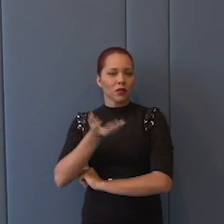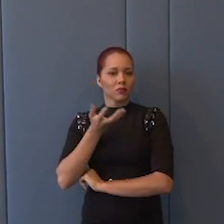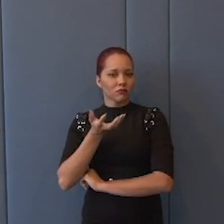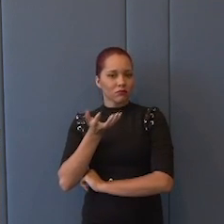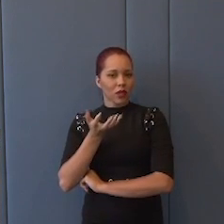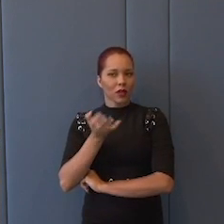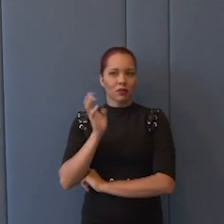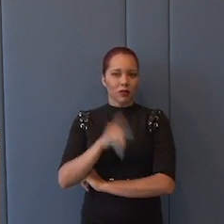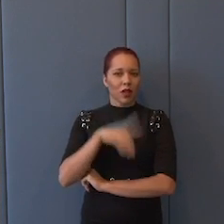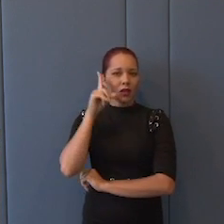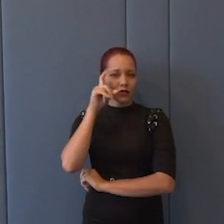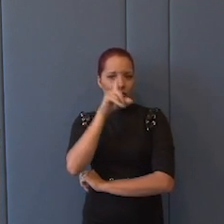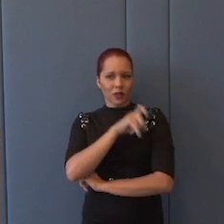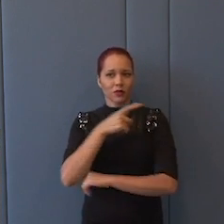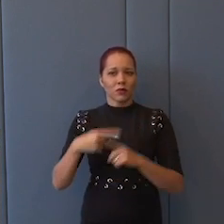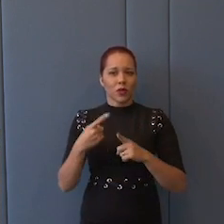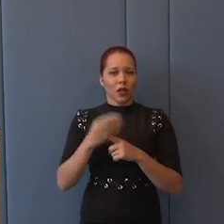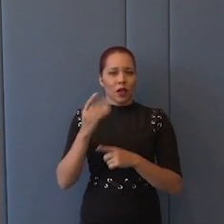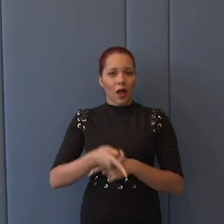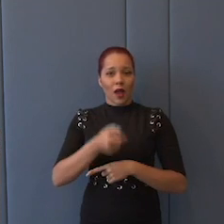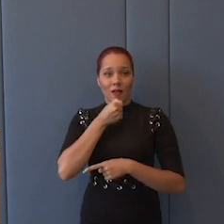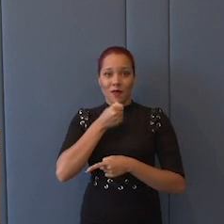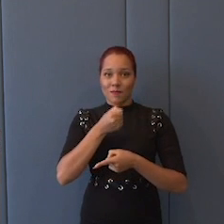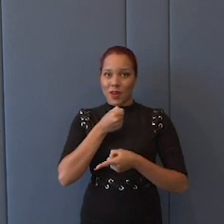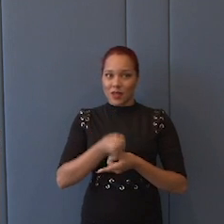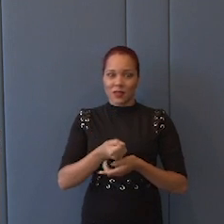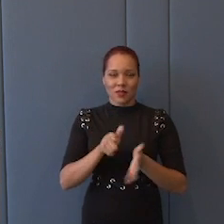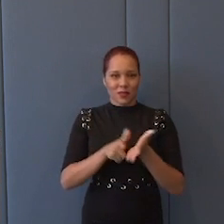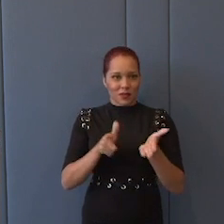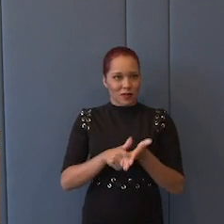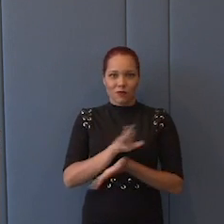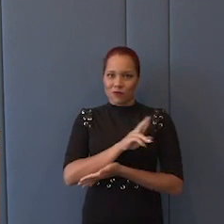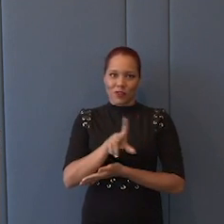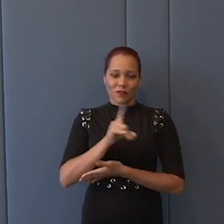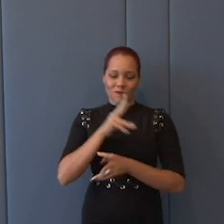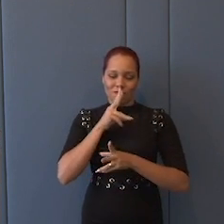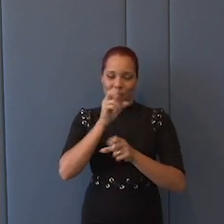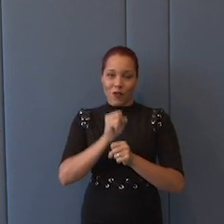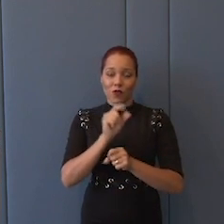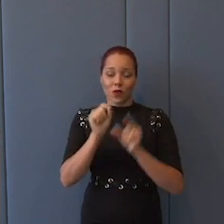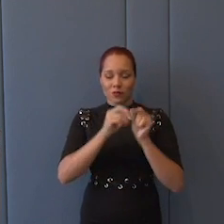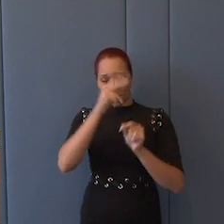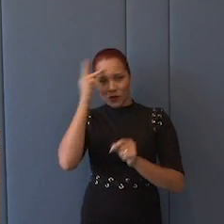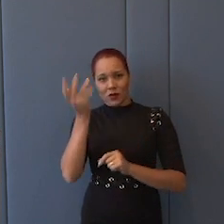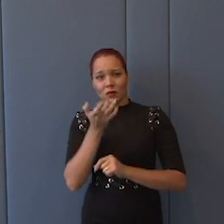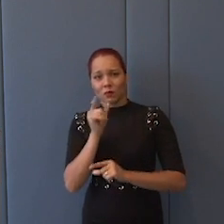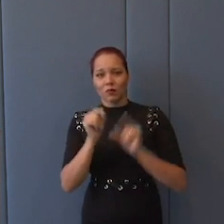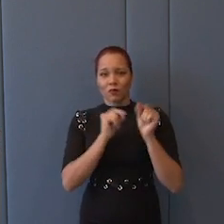eu digo, é difícil, porque a imprensa não é uma fonte para saber o que as pessoas estão querendo, o que as pessoas estão pensando.